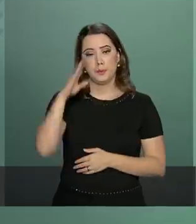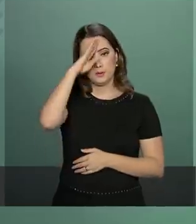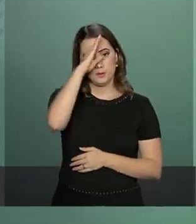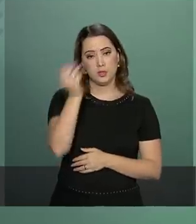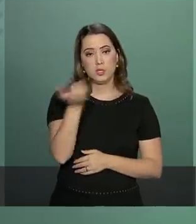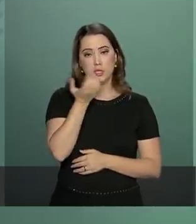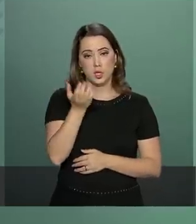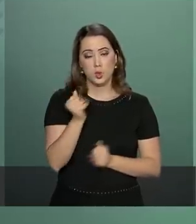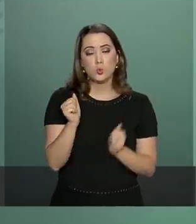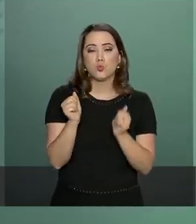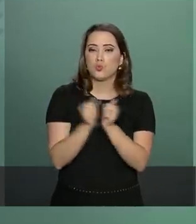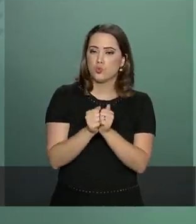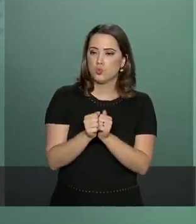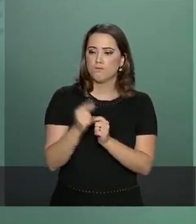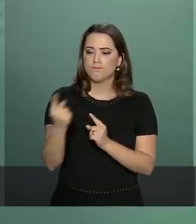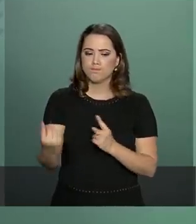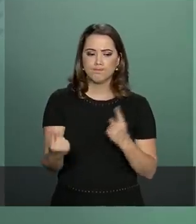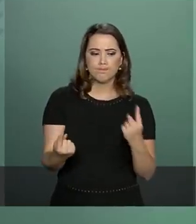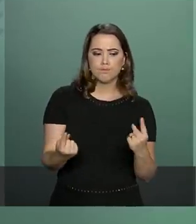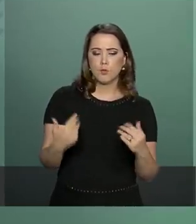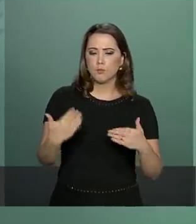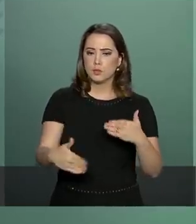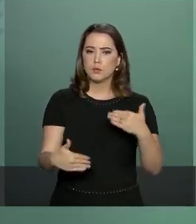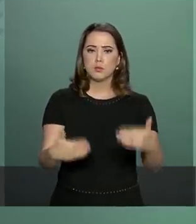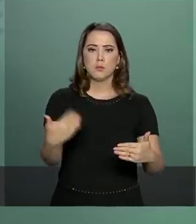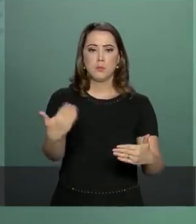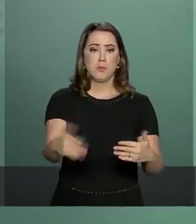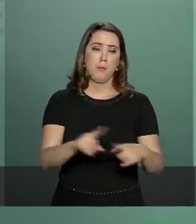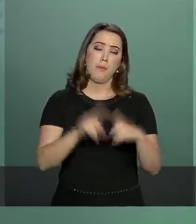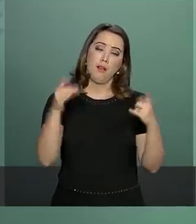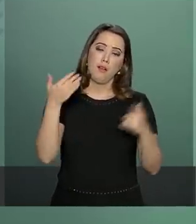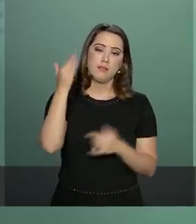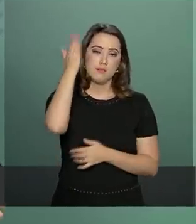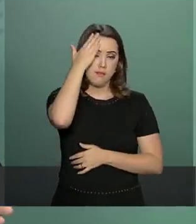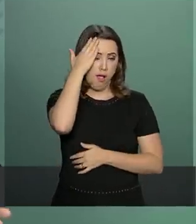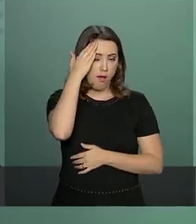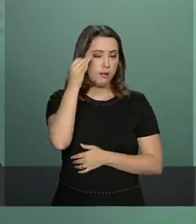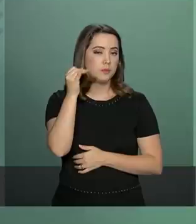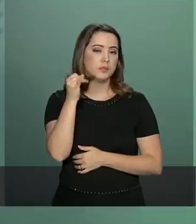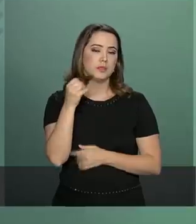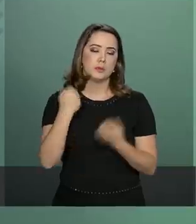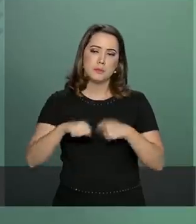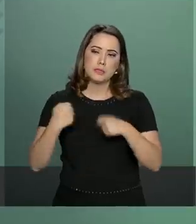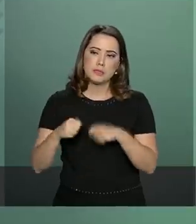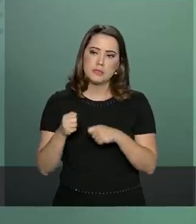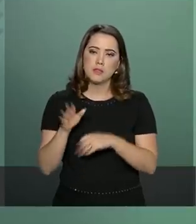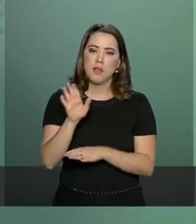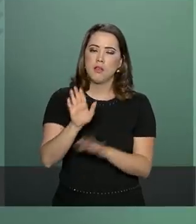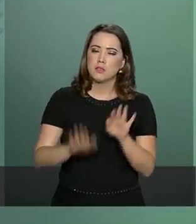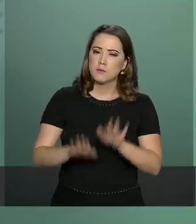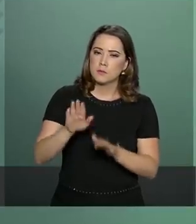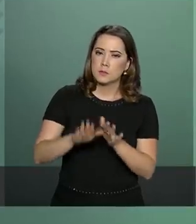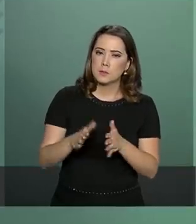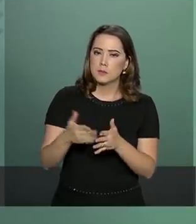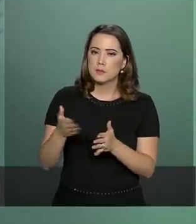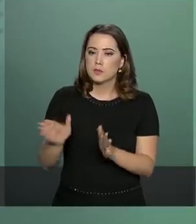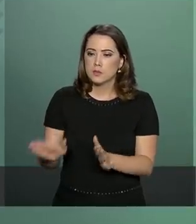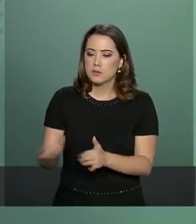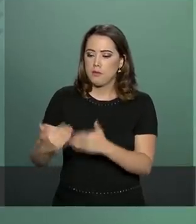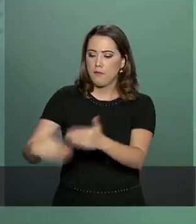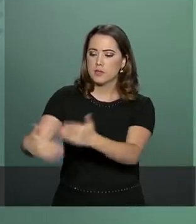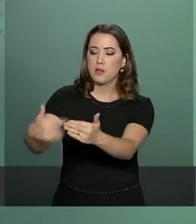caminhar em paralelo, mas entende as necessidades, eventualmente, de priorizar-se um em relação ao outro.